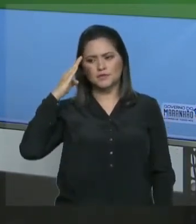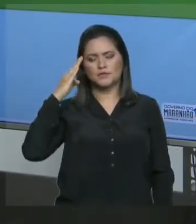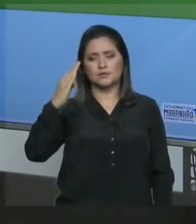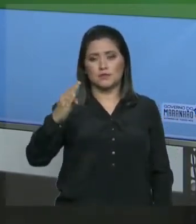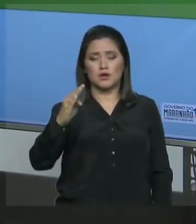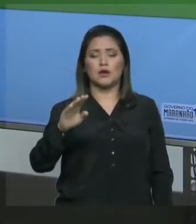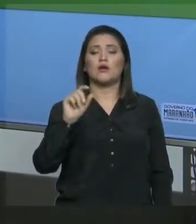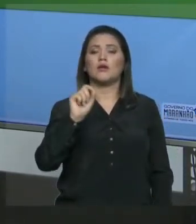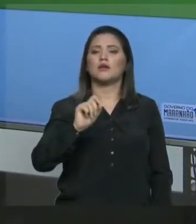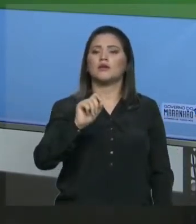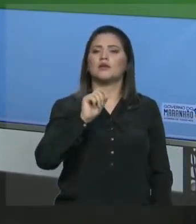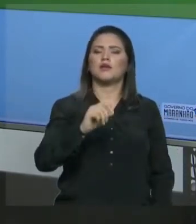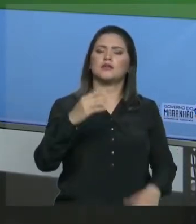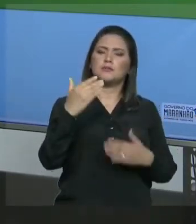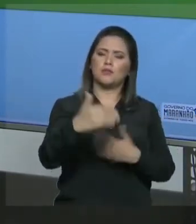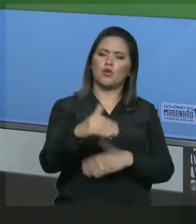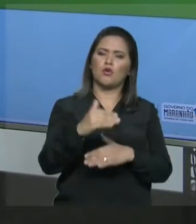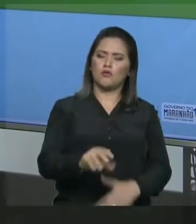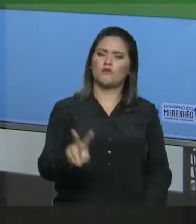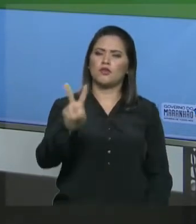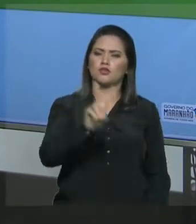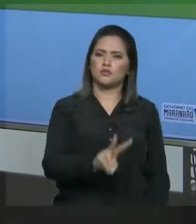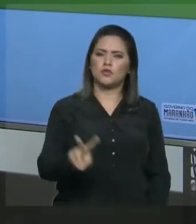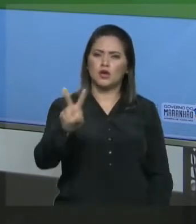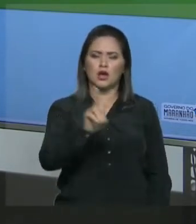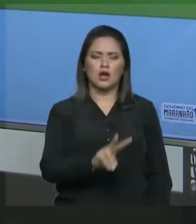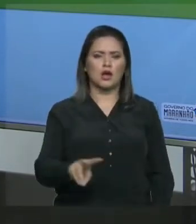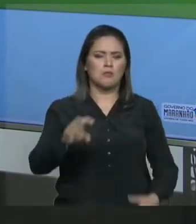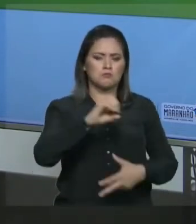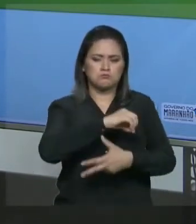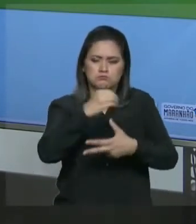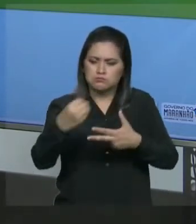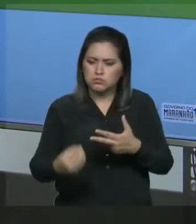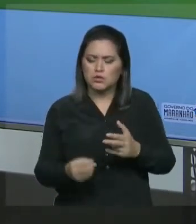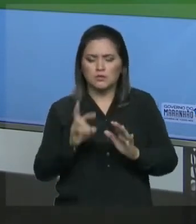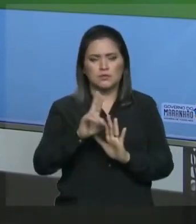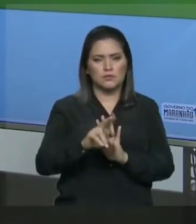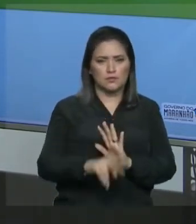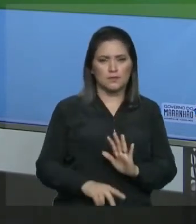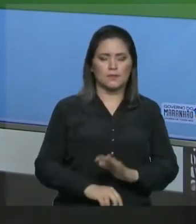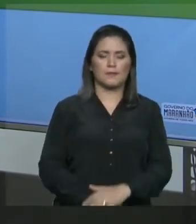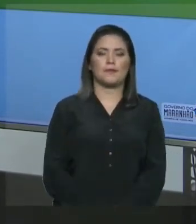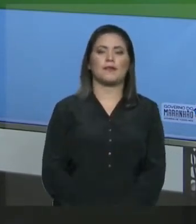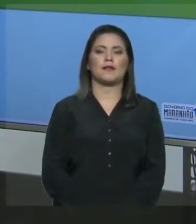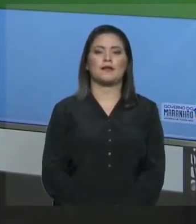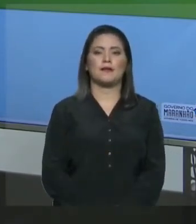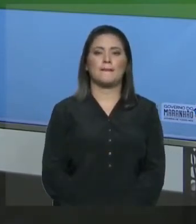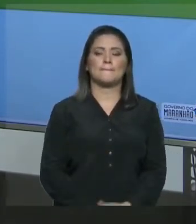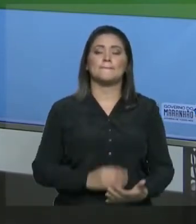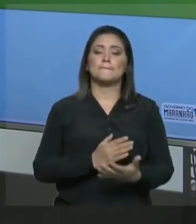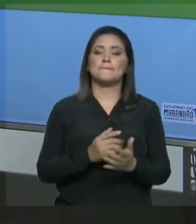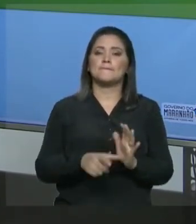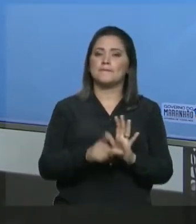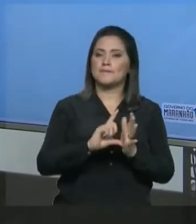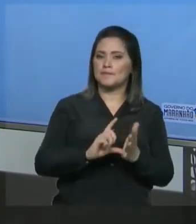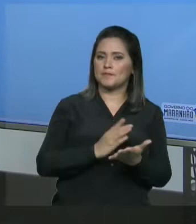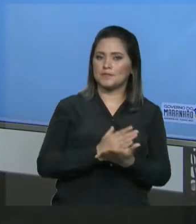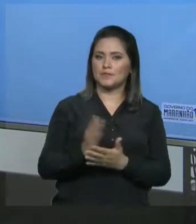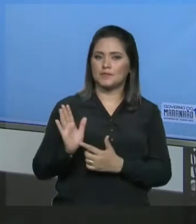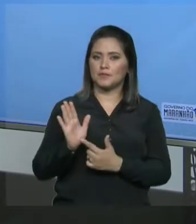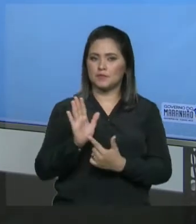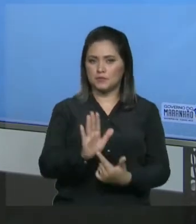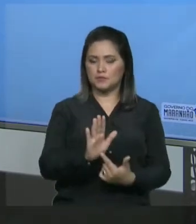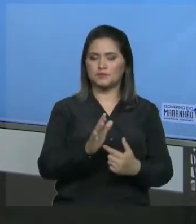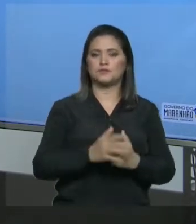em vestibulares, provas, concursos, etc. Vamos começar. Mas, antes de começar a mostrar essas diversas relações, eu